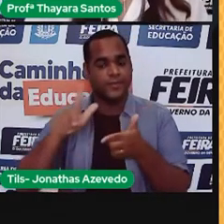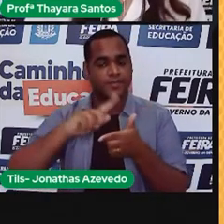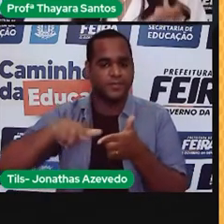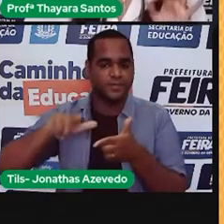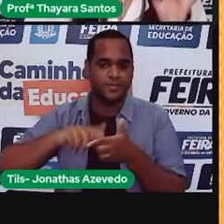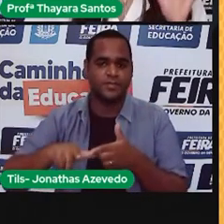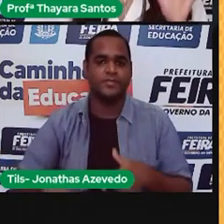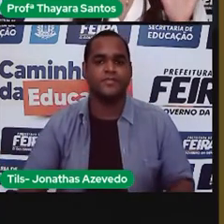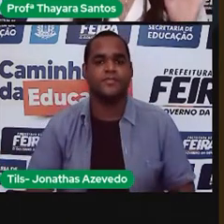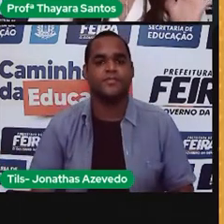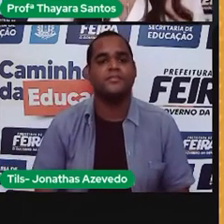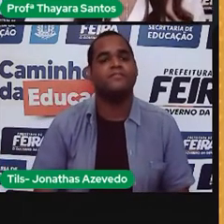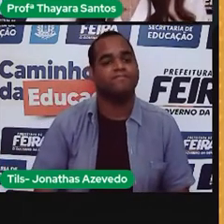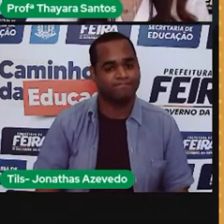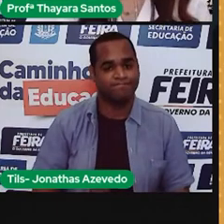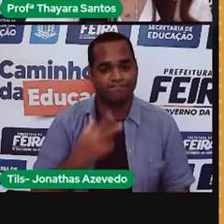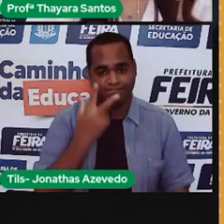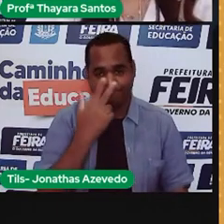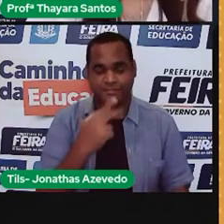Começando mais um